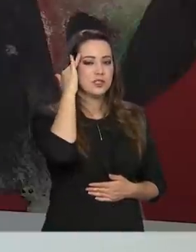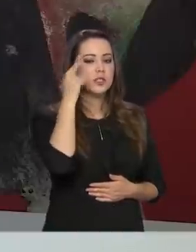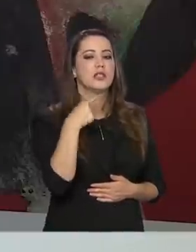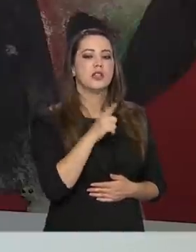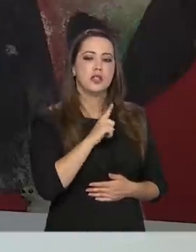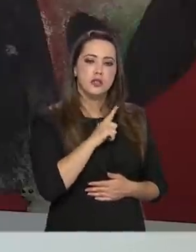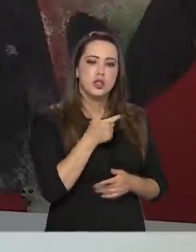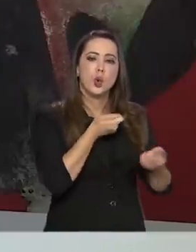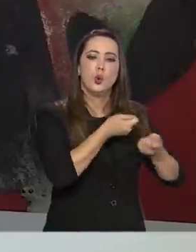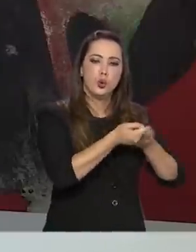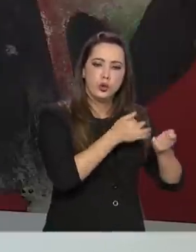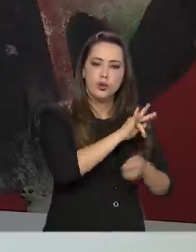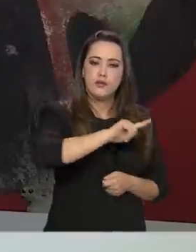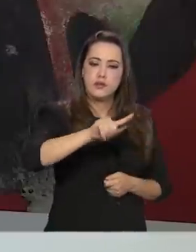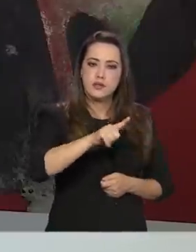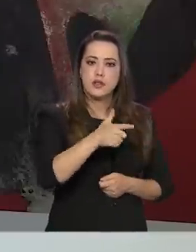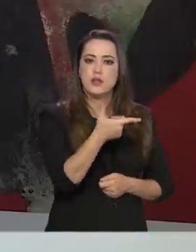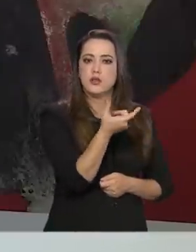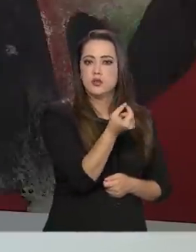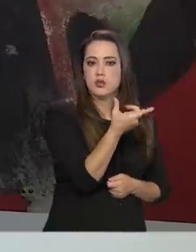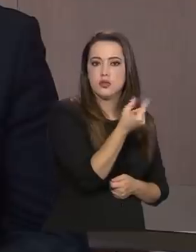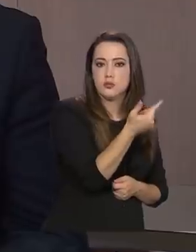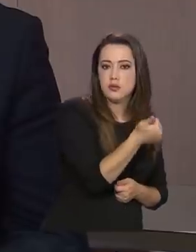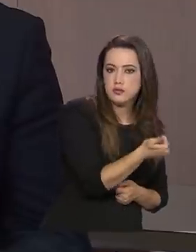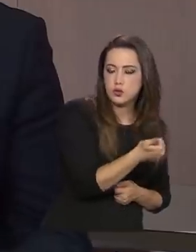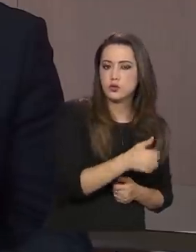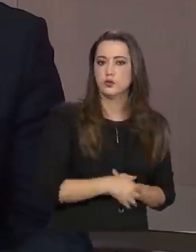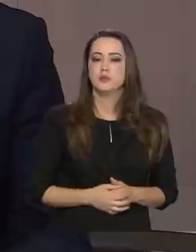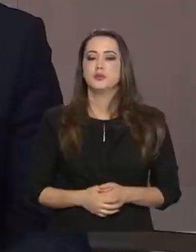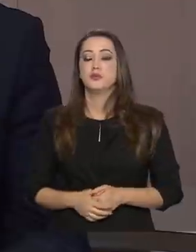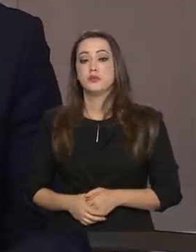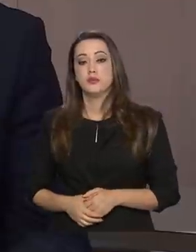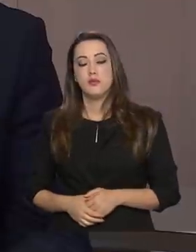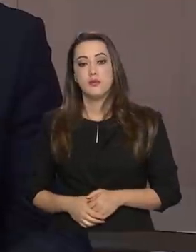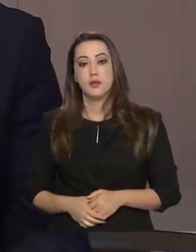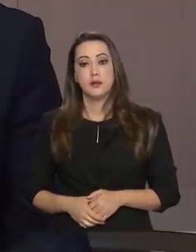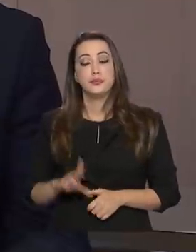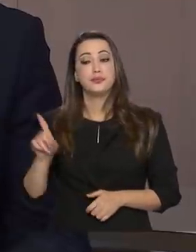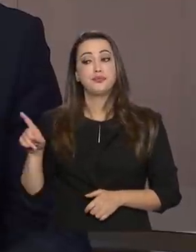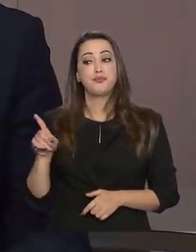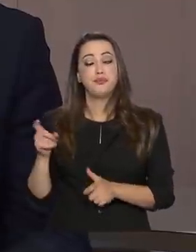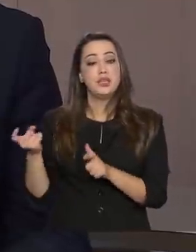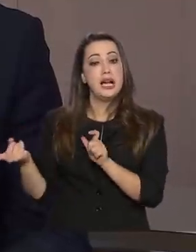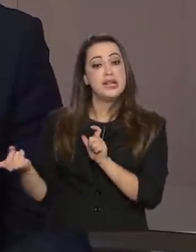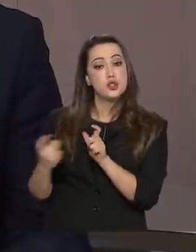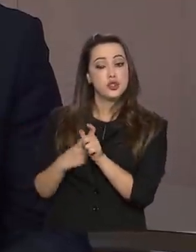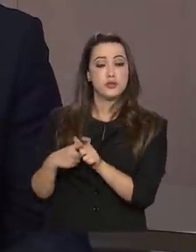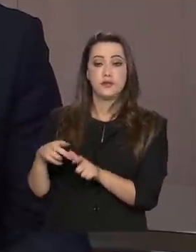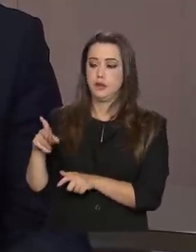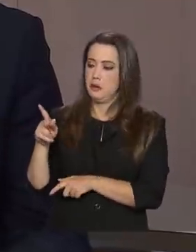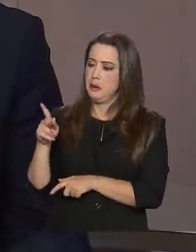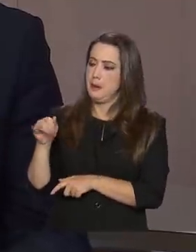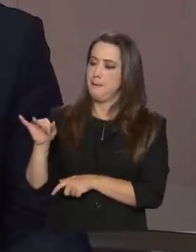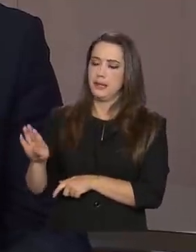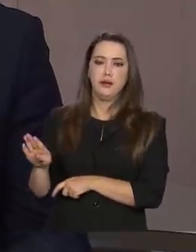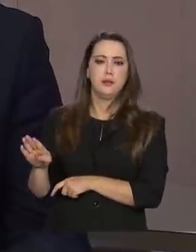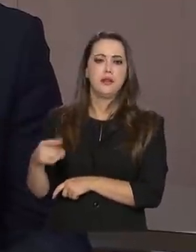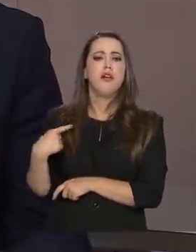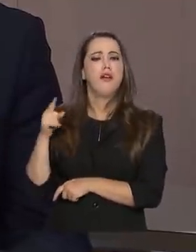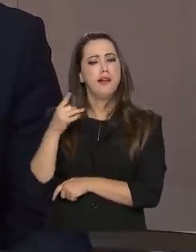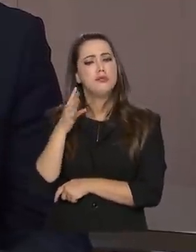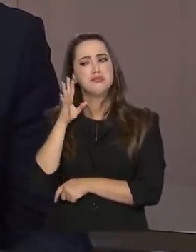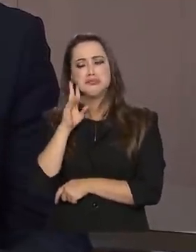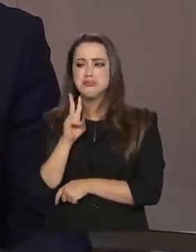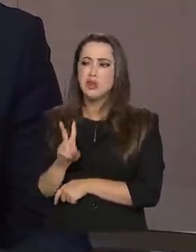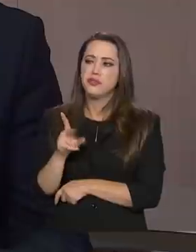equilíbrio fiscal a partir de 2021. Agora, a dívida PIB é também um dado interessante. Eu vi que